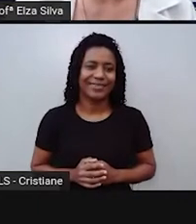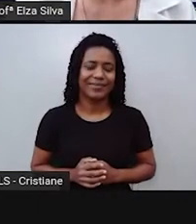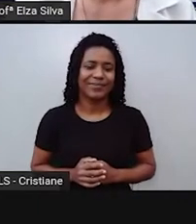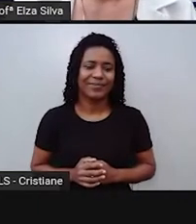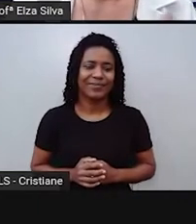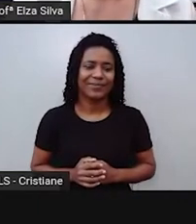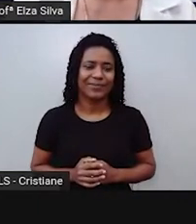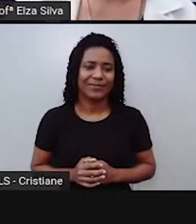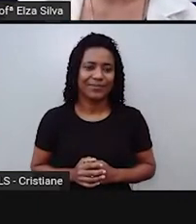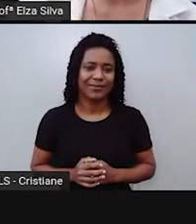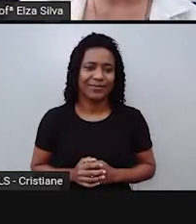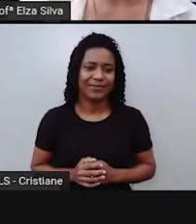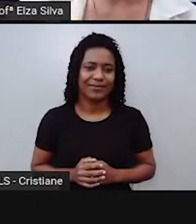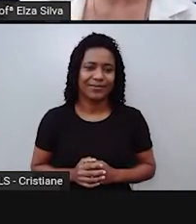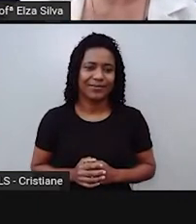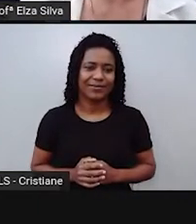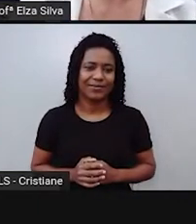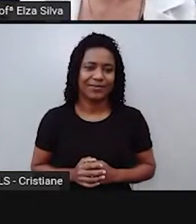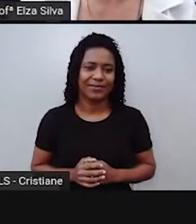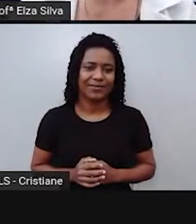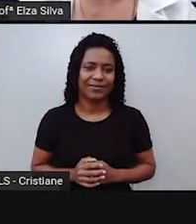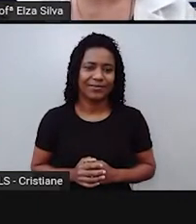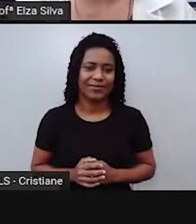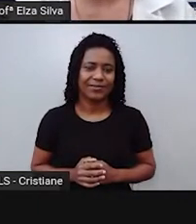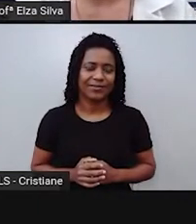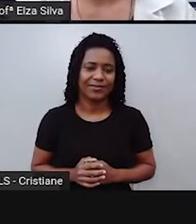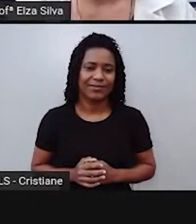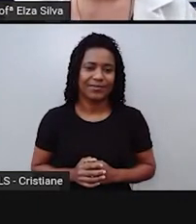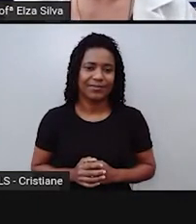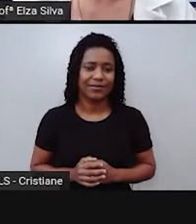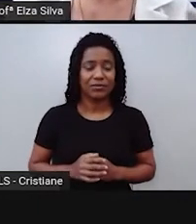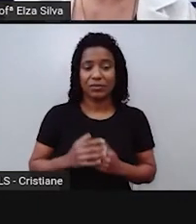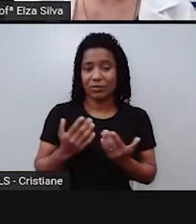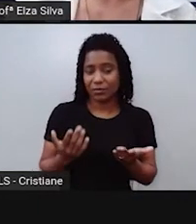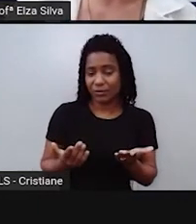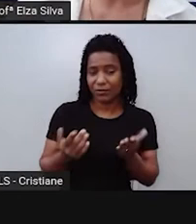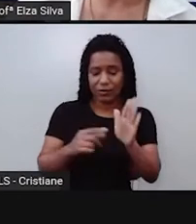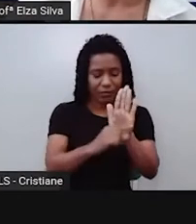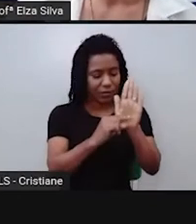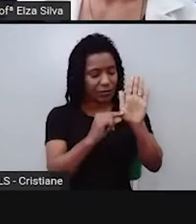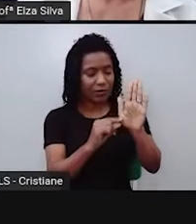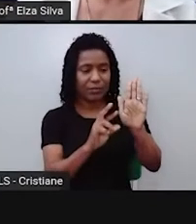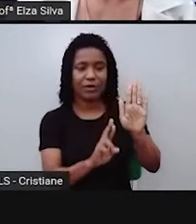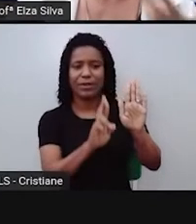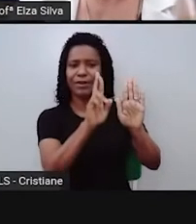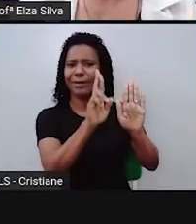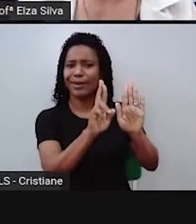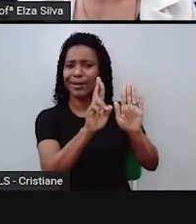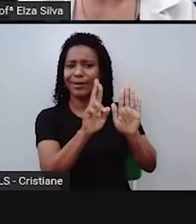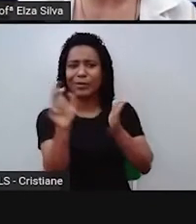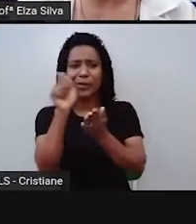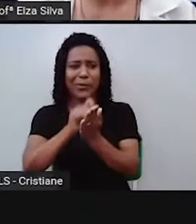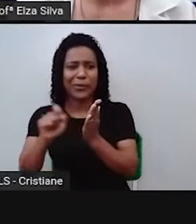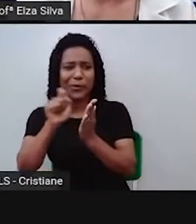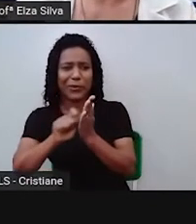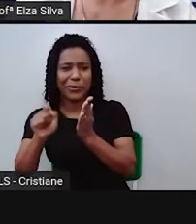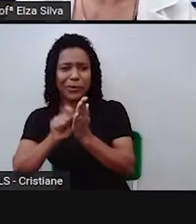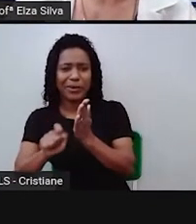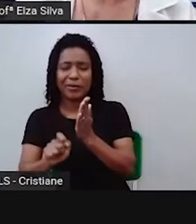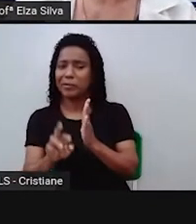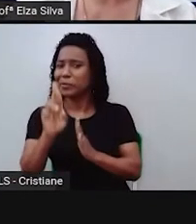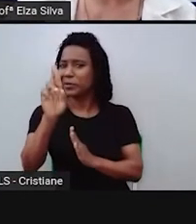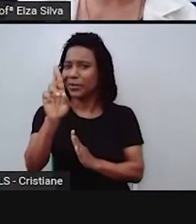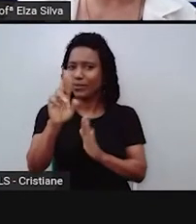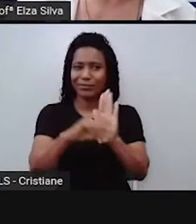Geralmente, a gente não conhece nem quem ela adora e nem quem interpreta. E essa interpretação, ela